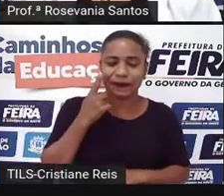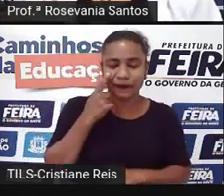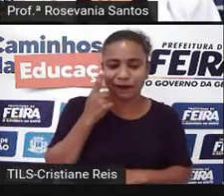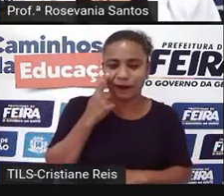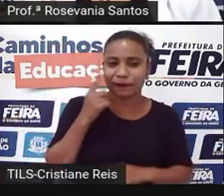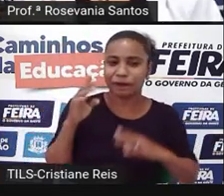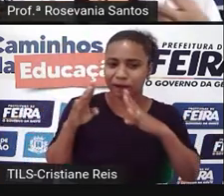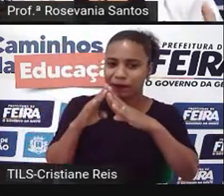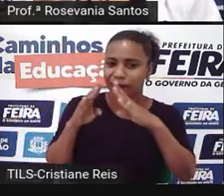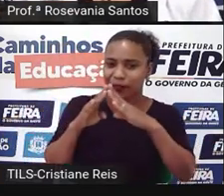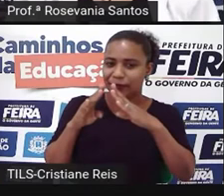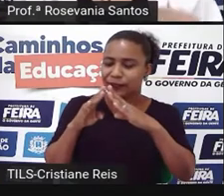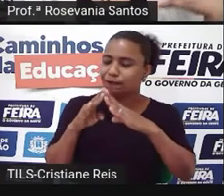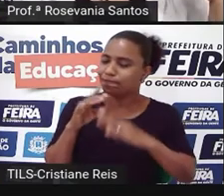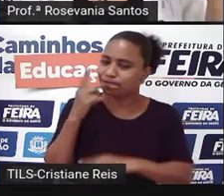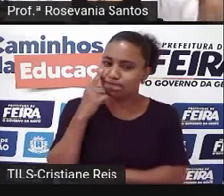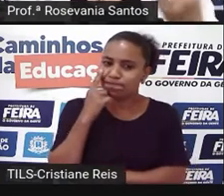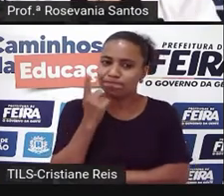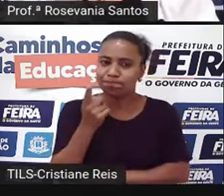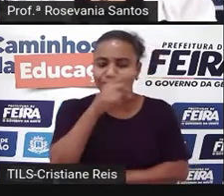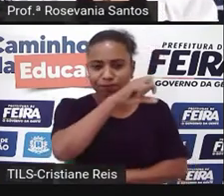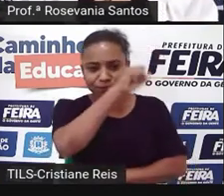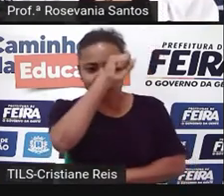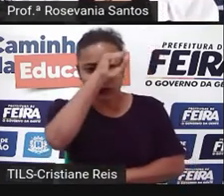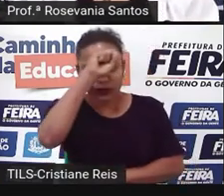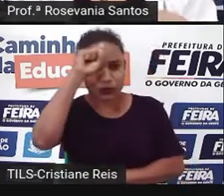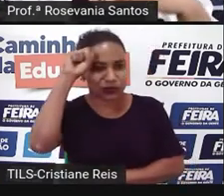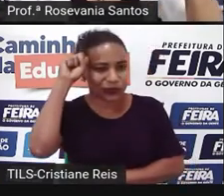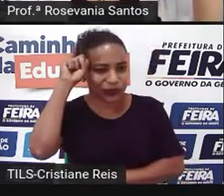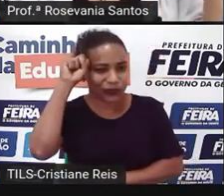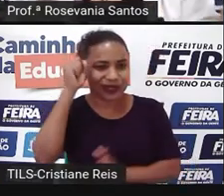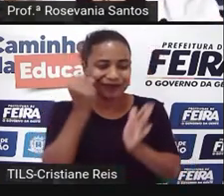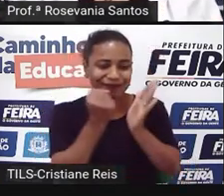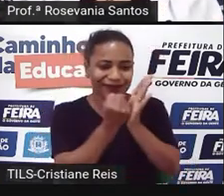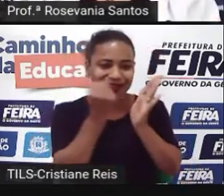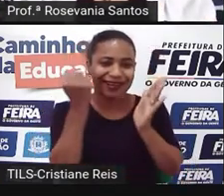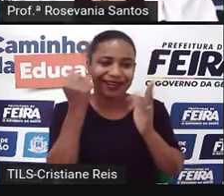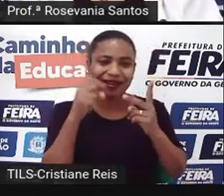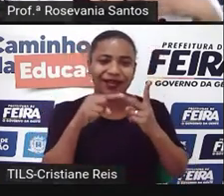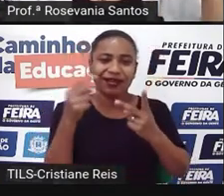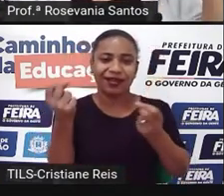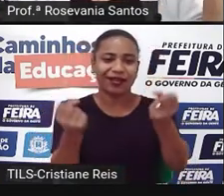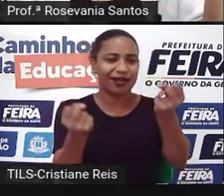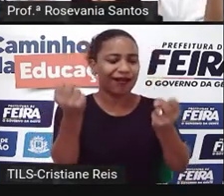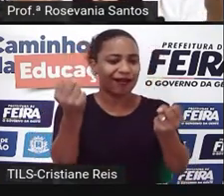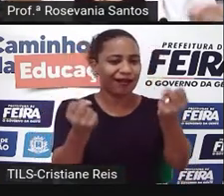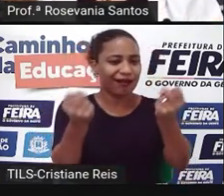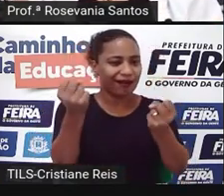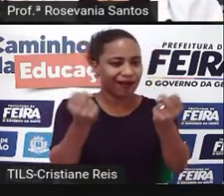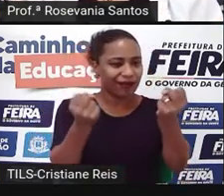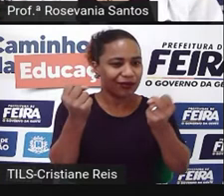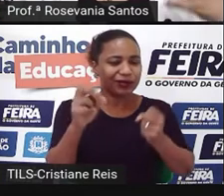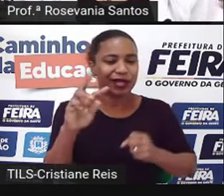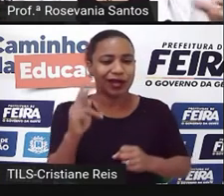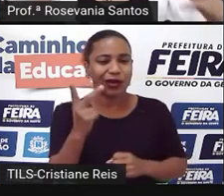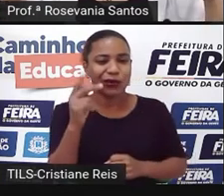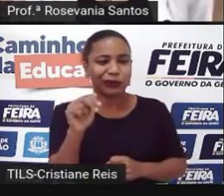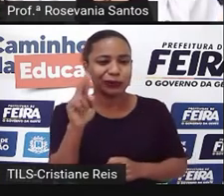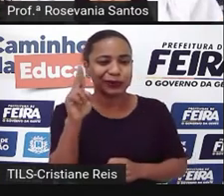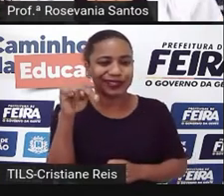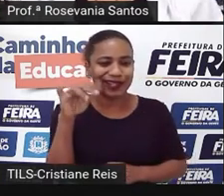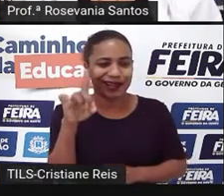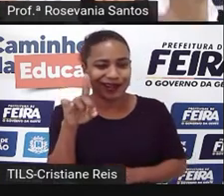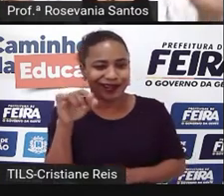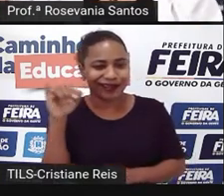produtos, né? Você tem um produto da Samsung, você tem um carro da Hyundai, um produto da LG,